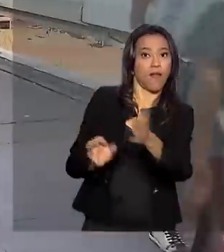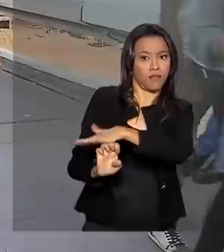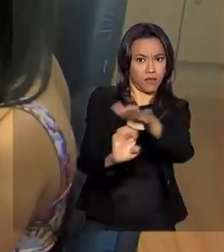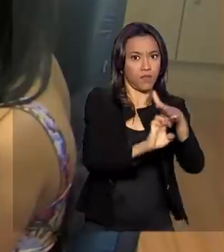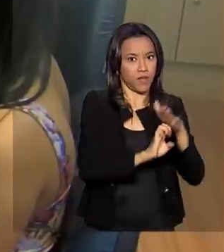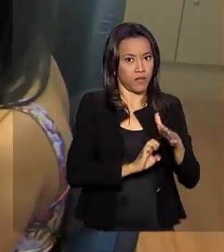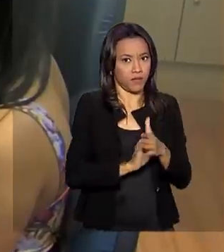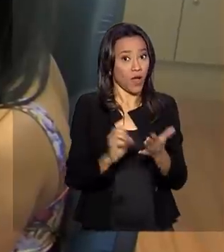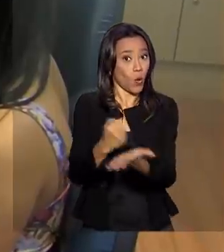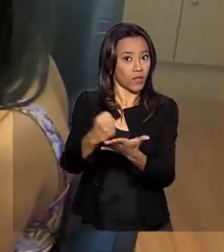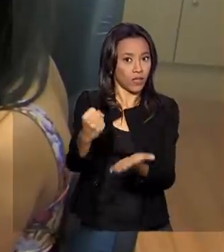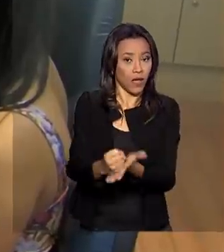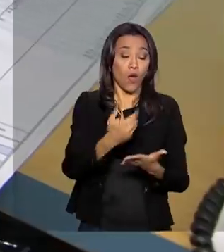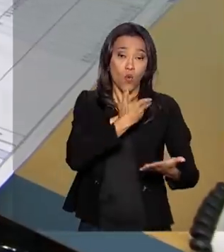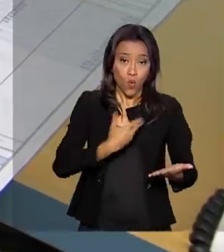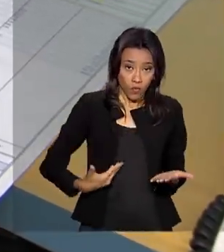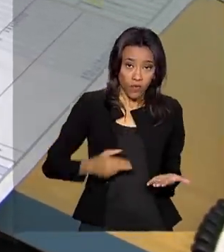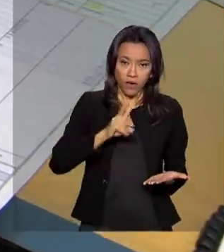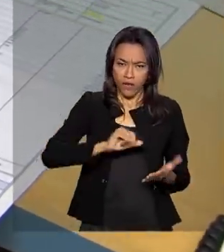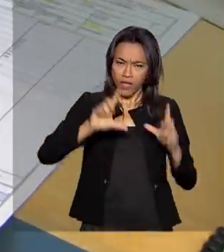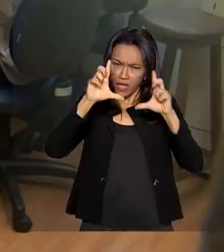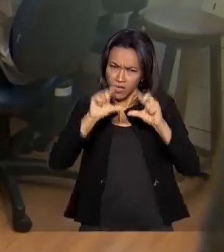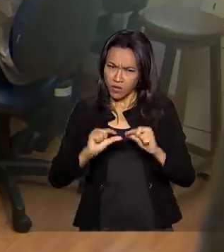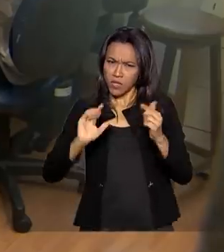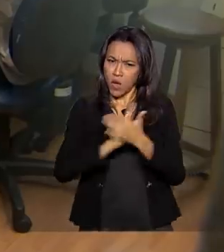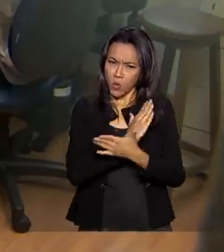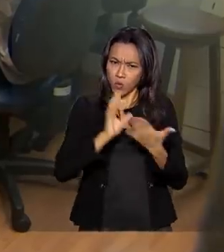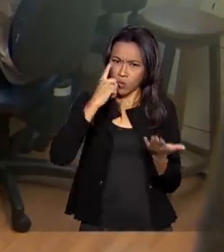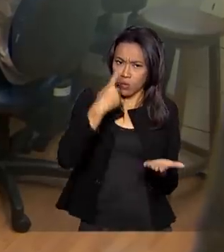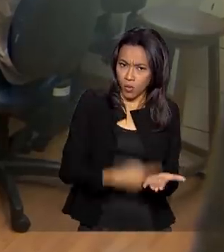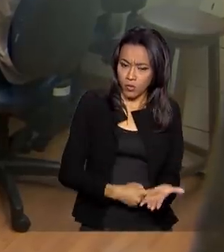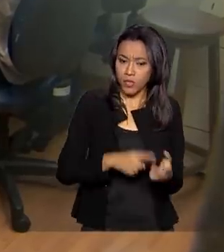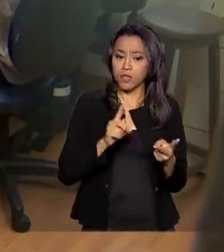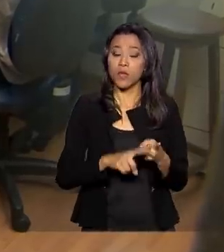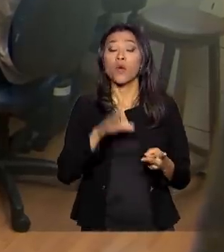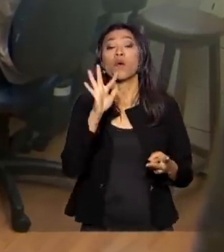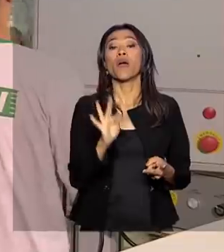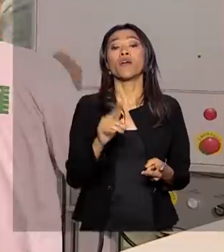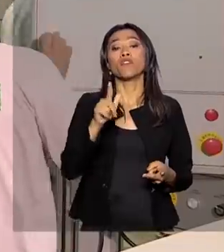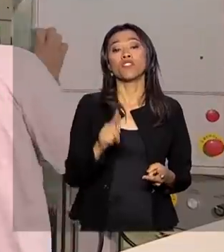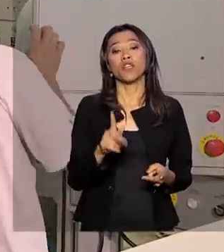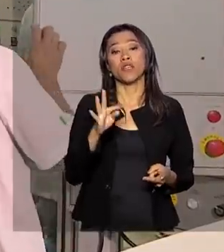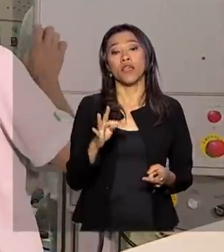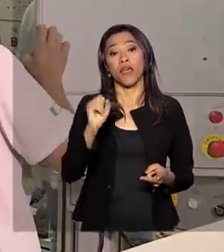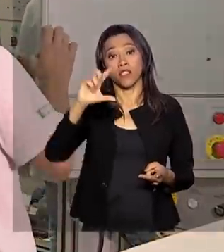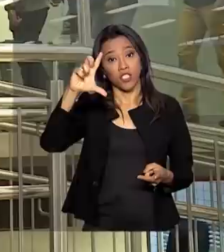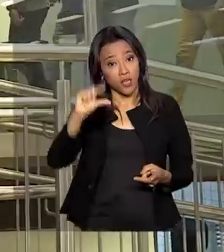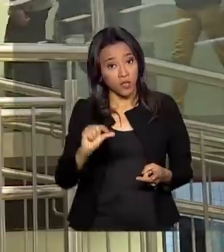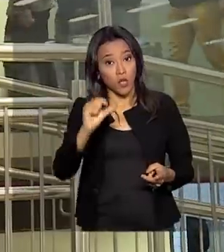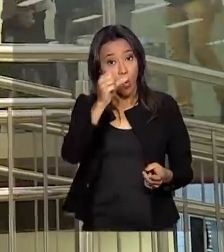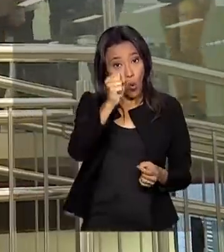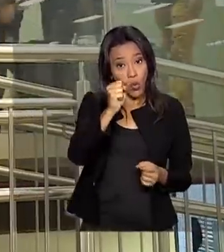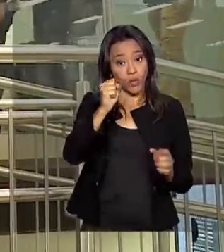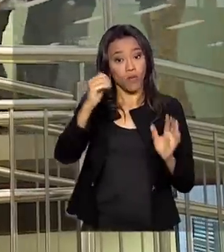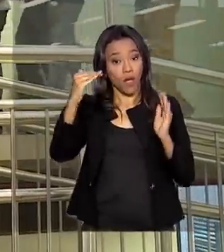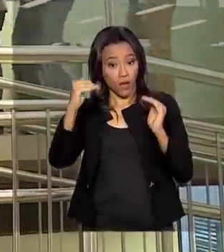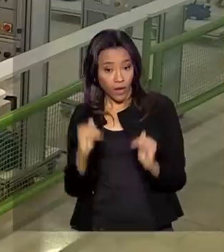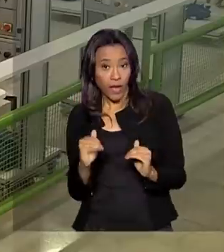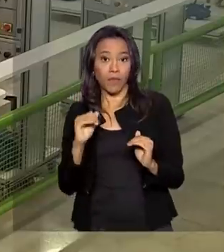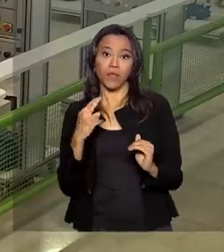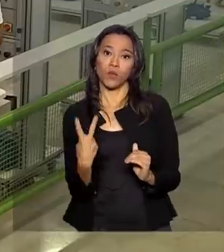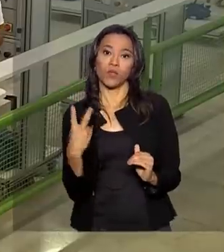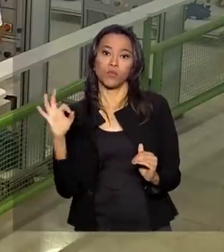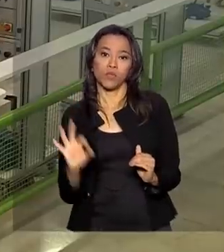trabalhadores, o governo vai reduzir algumas obrigações. A contribuição para o FGTS cairá de 8 para 2%